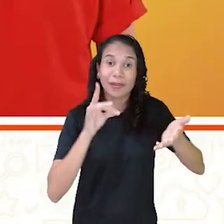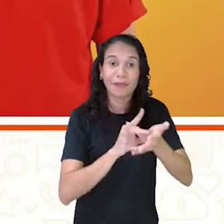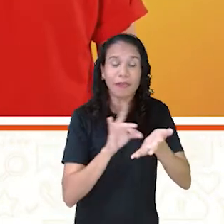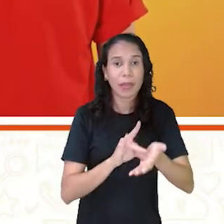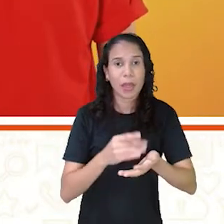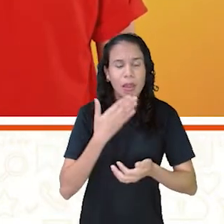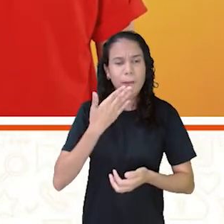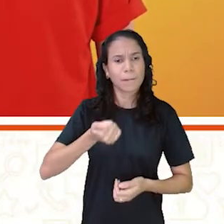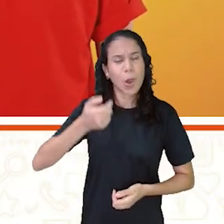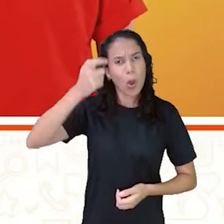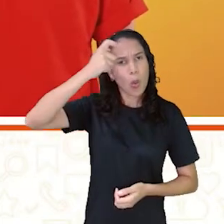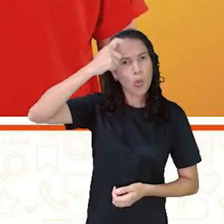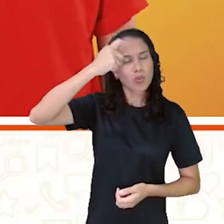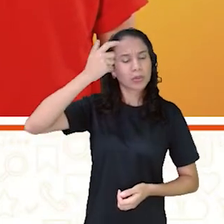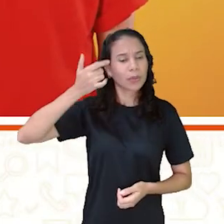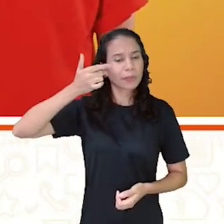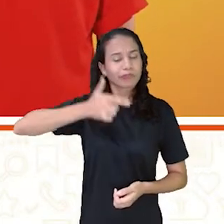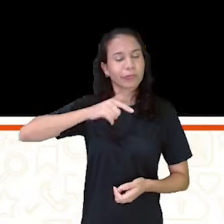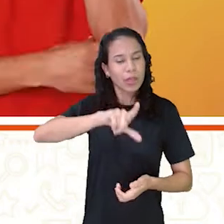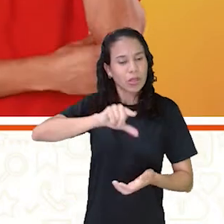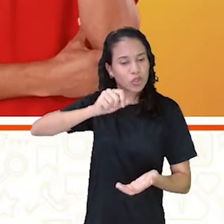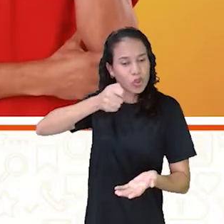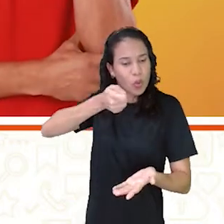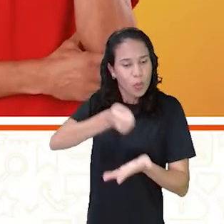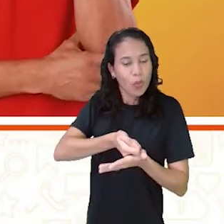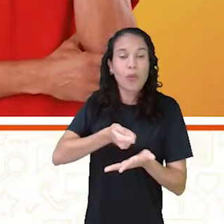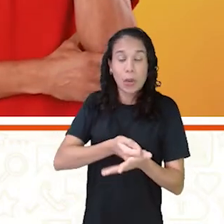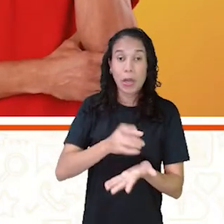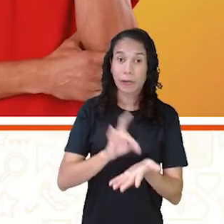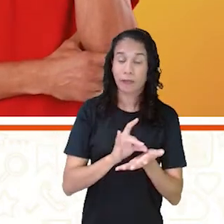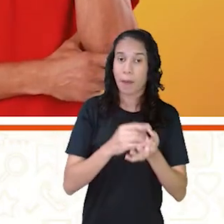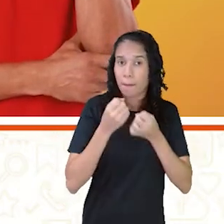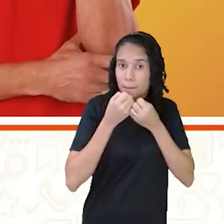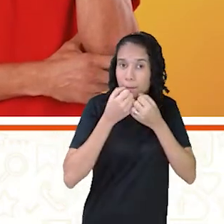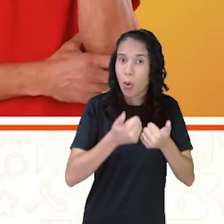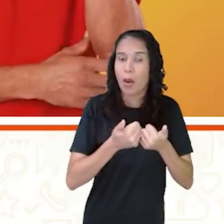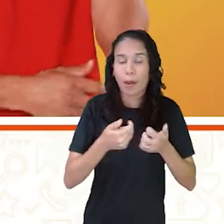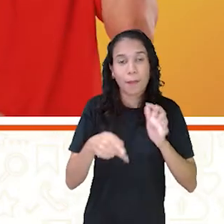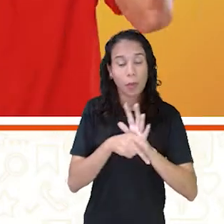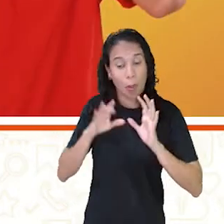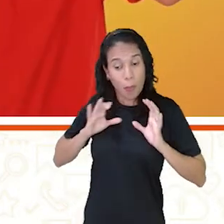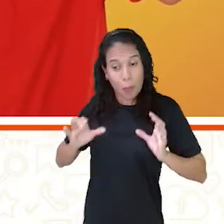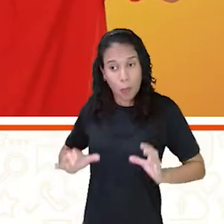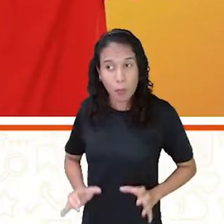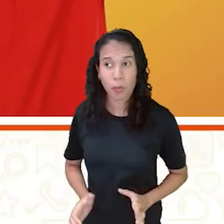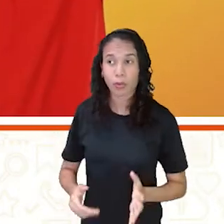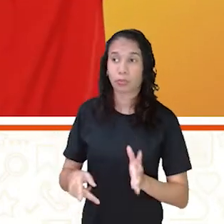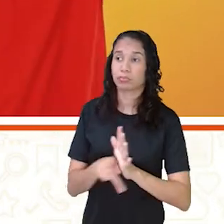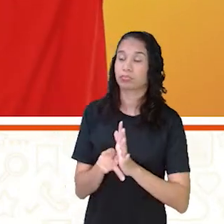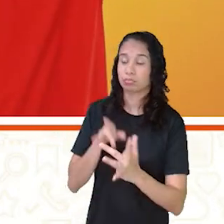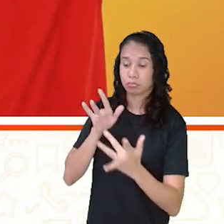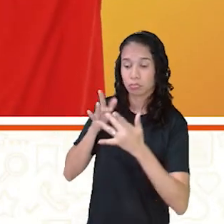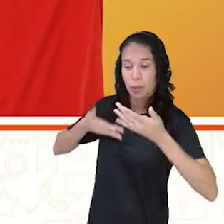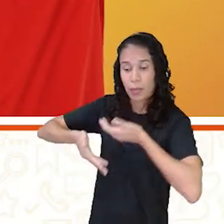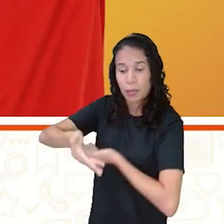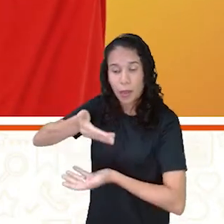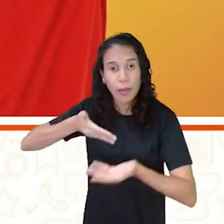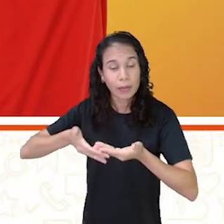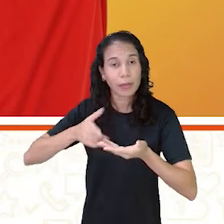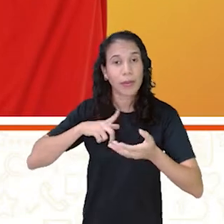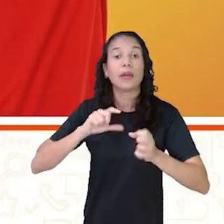mais fortalecido. Pra que a gente possa fazer escolhas construtivas. Sobre o nosso comportamento. Sobre as nossas interações.